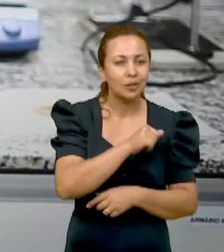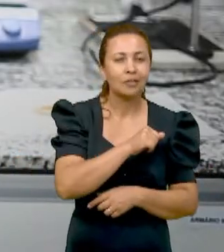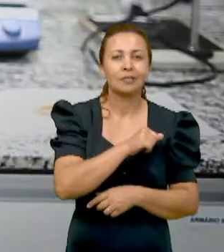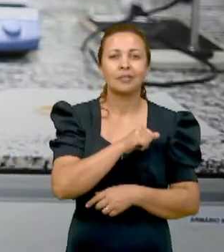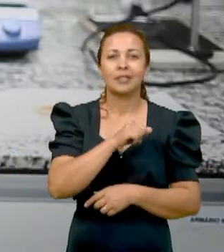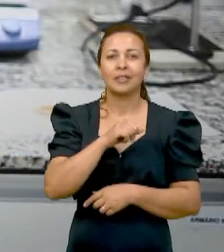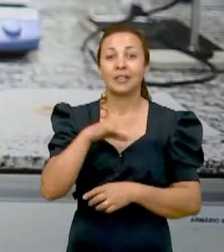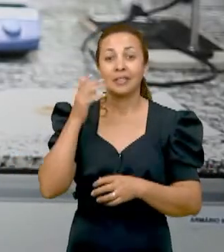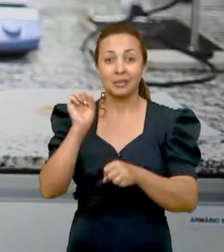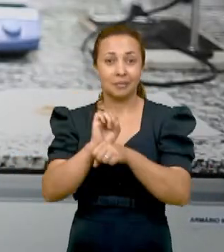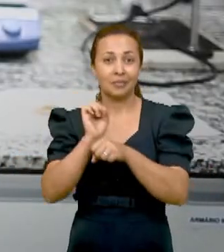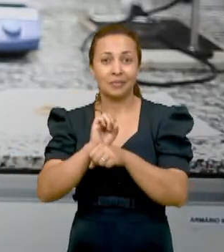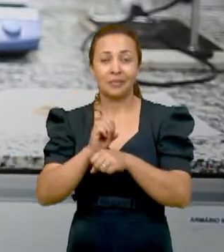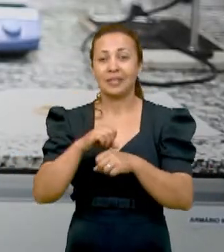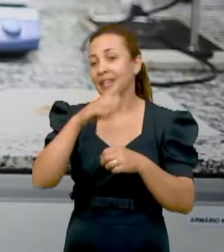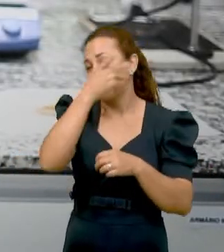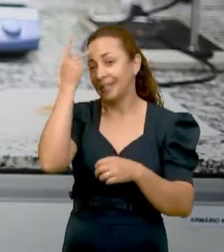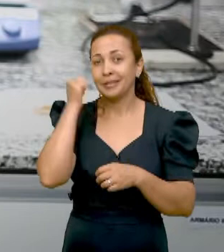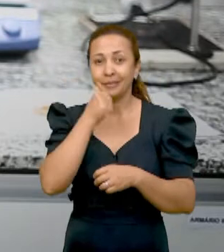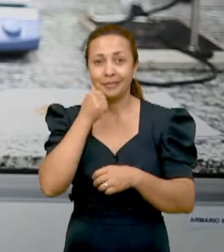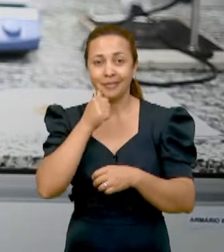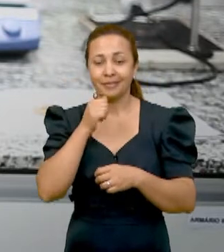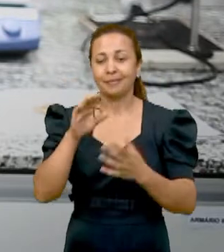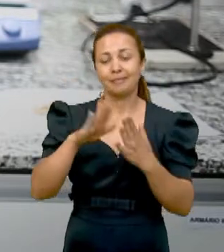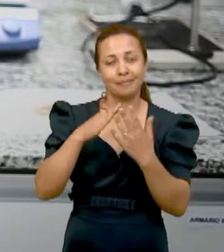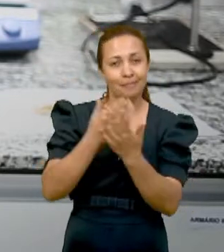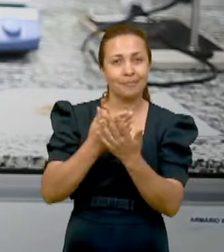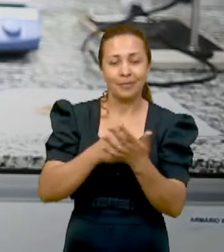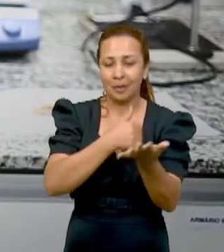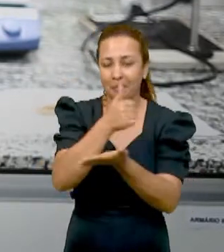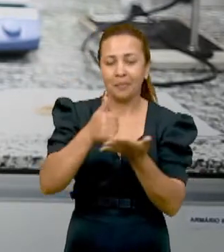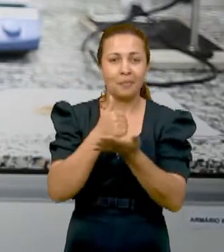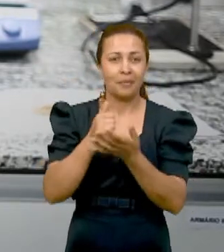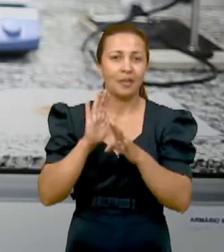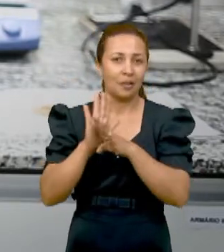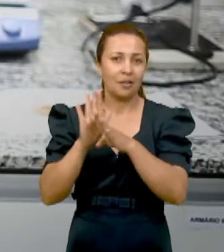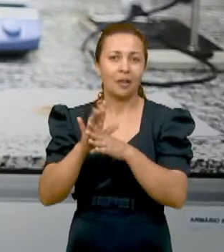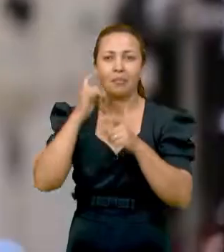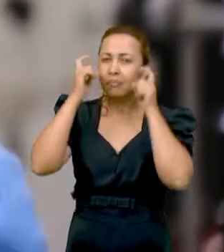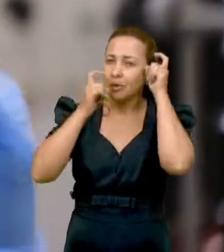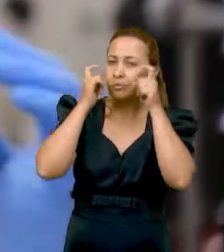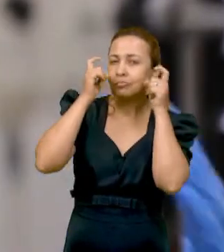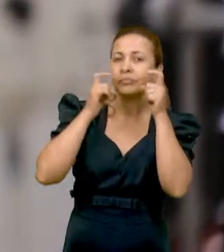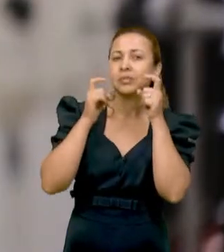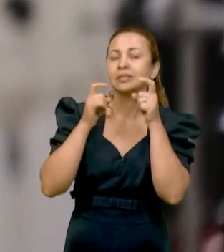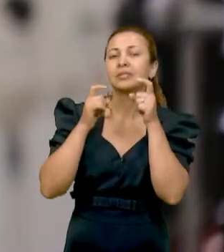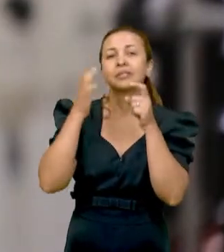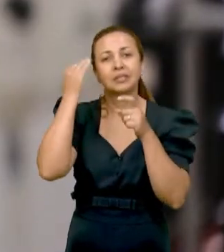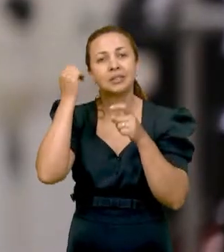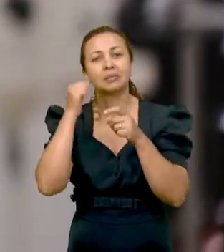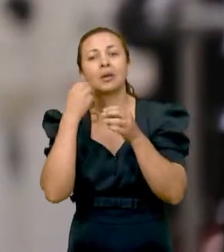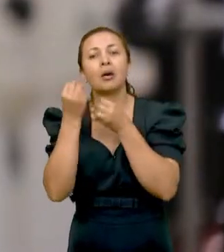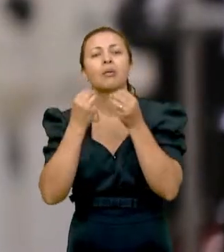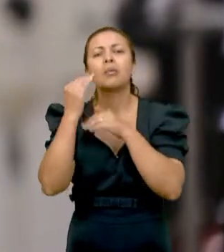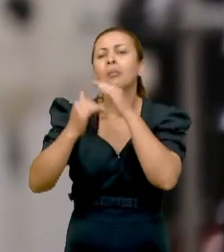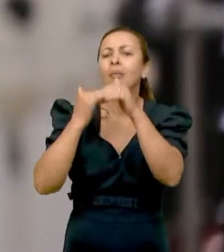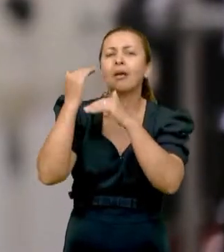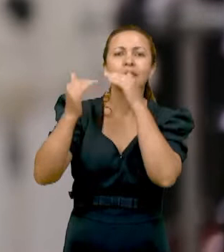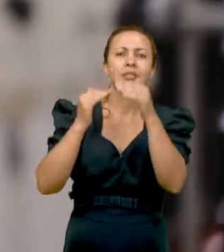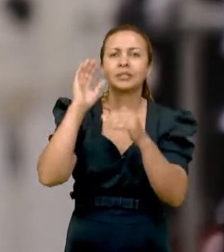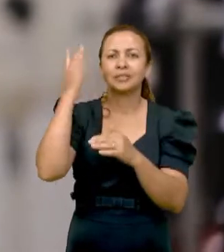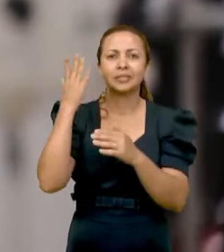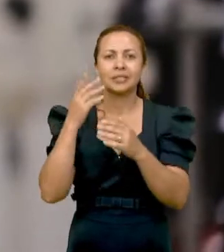que as meninas da educação básica iriam acompanhar esse projeto, então eu estava bastante preocupado em saber todo o processo, né? De produção desse